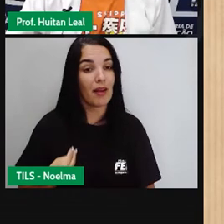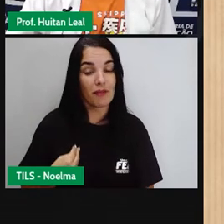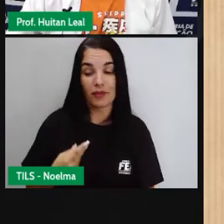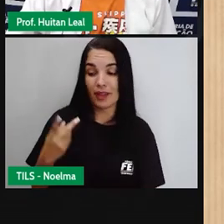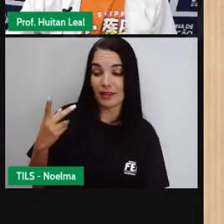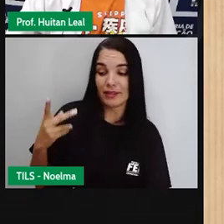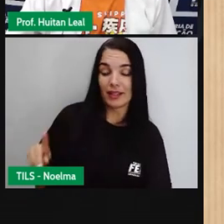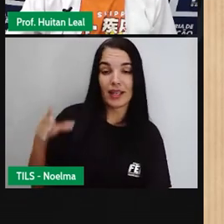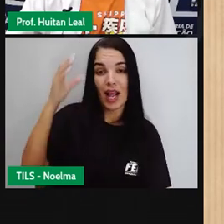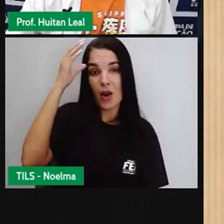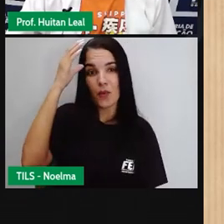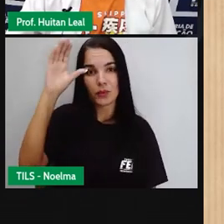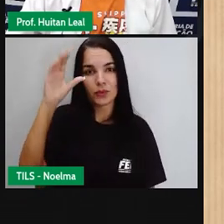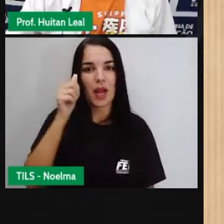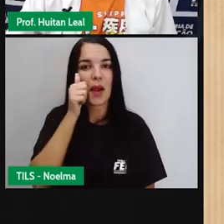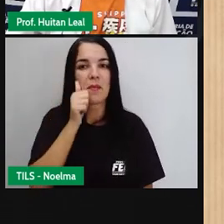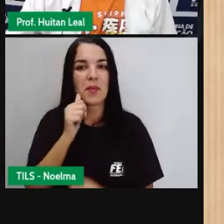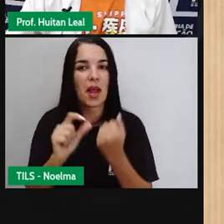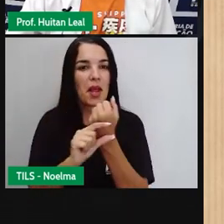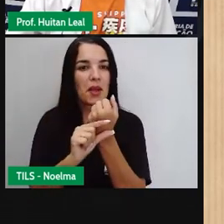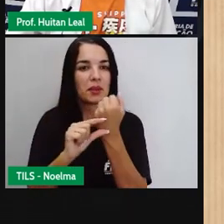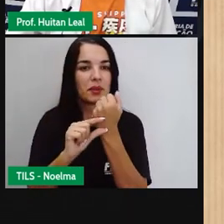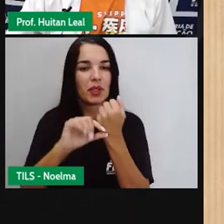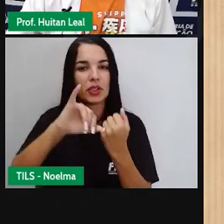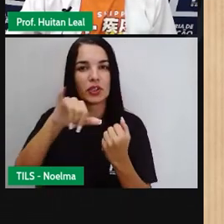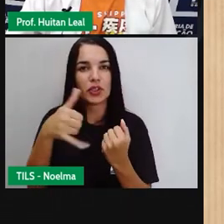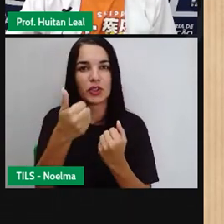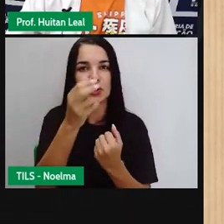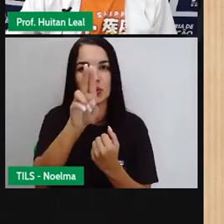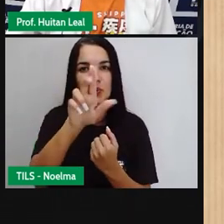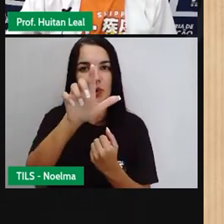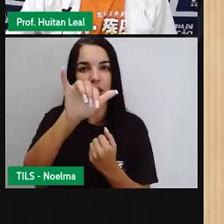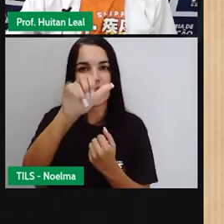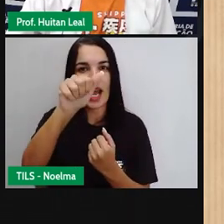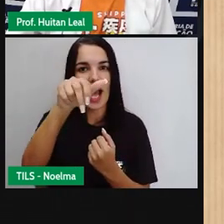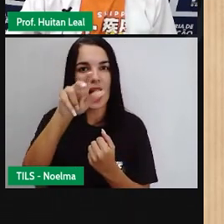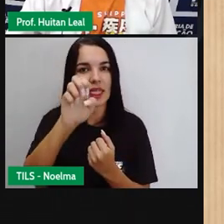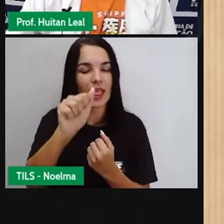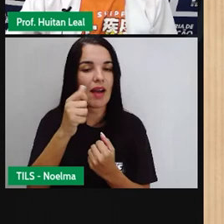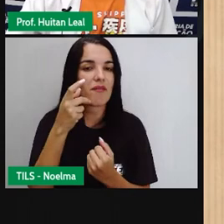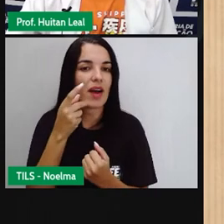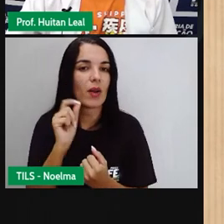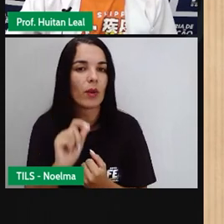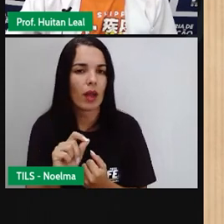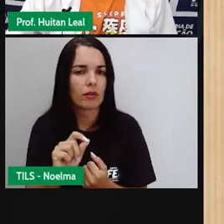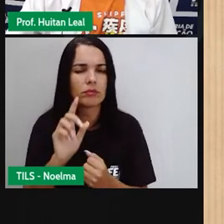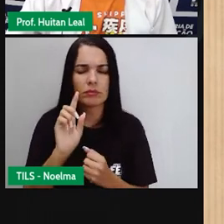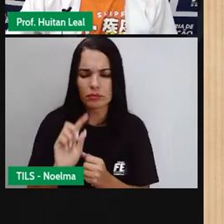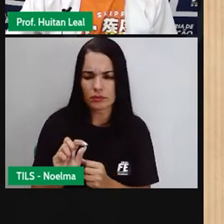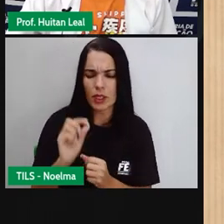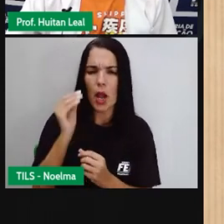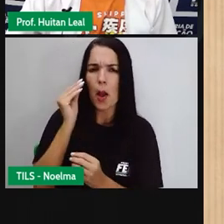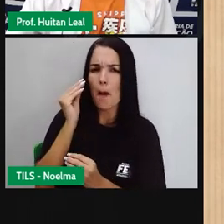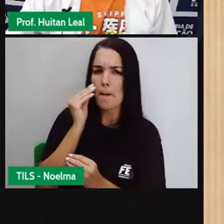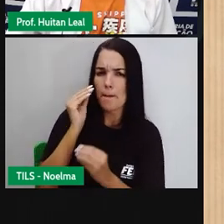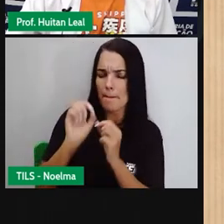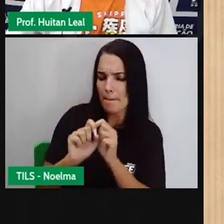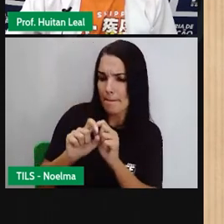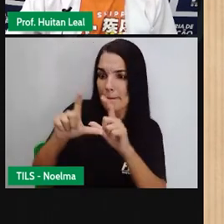Olha aí o que diz Juliana Padu, uma escritora. Além de revelarem